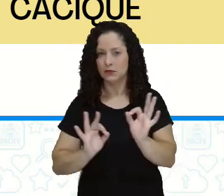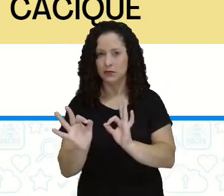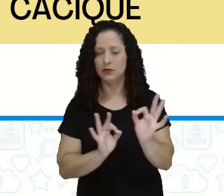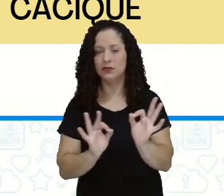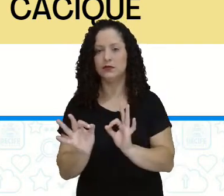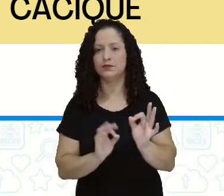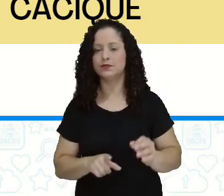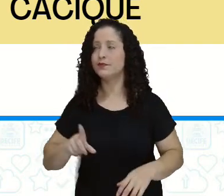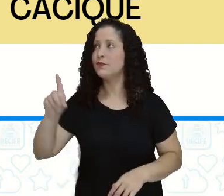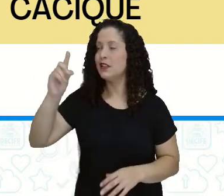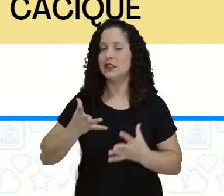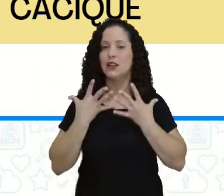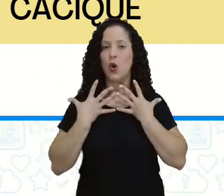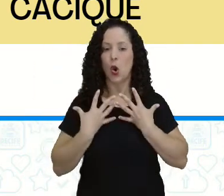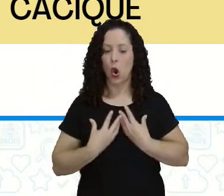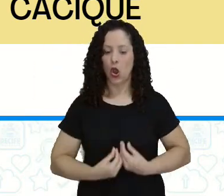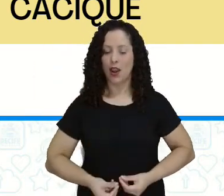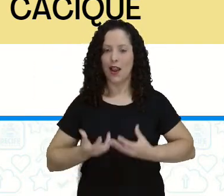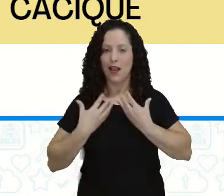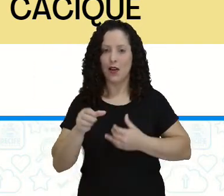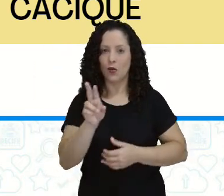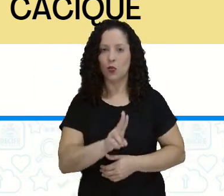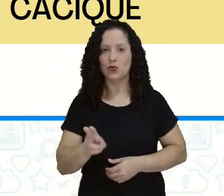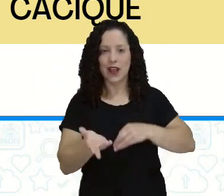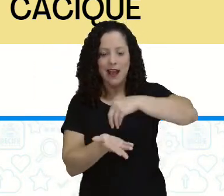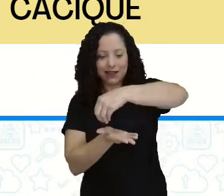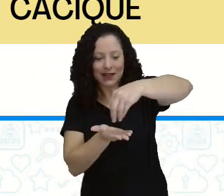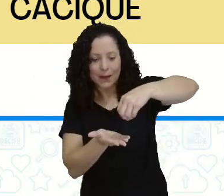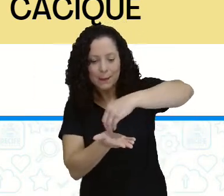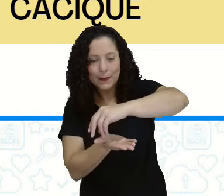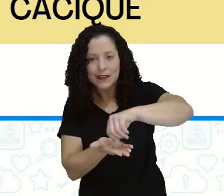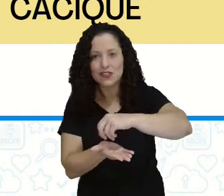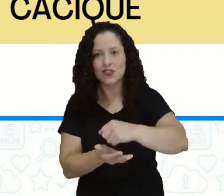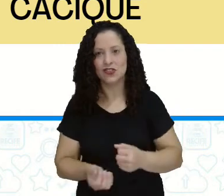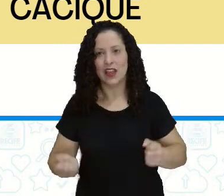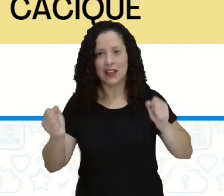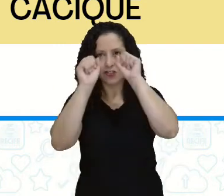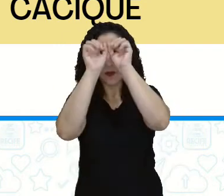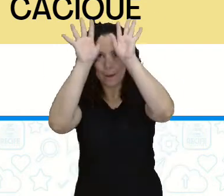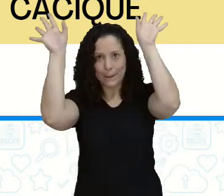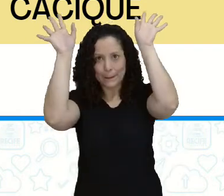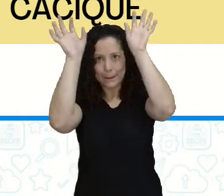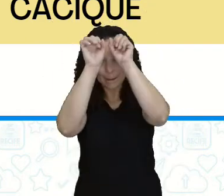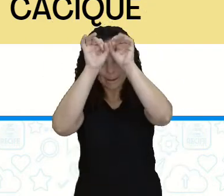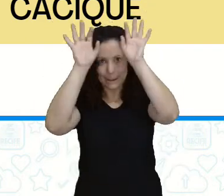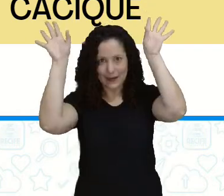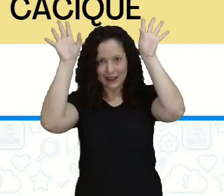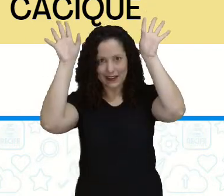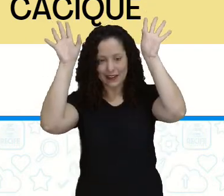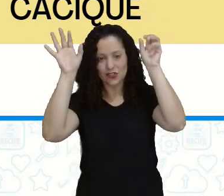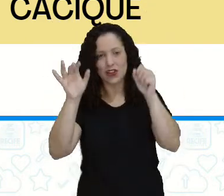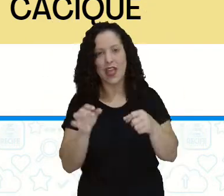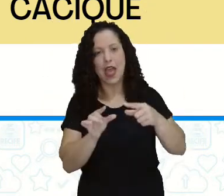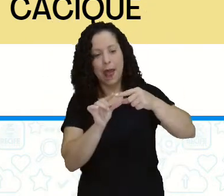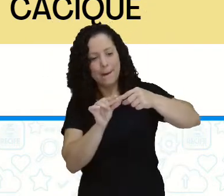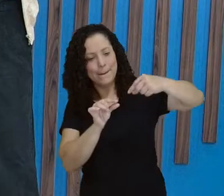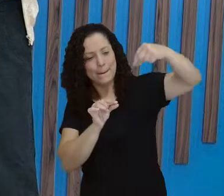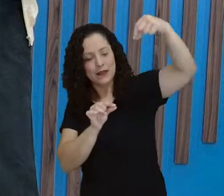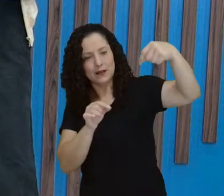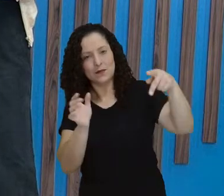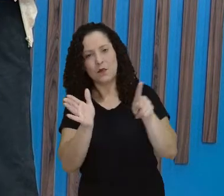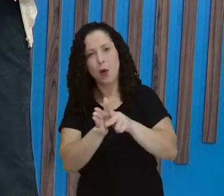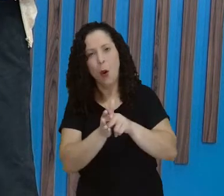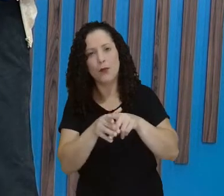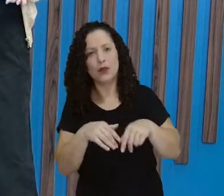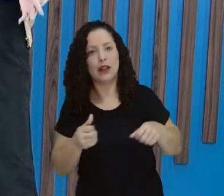esse colar que ele fez, ele fez com sementes. Essas penas, eles pegaram desses animais que tem ali na floresta, perto do habitat